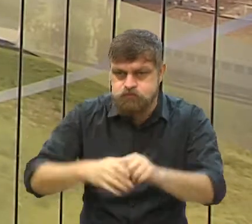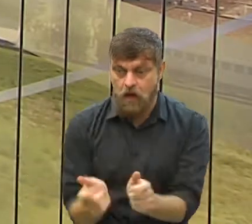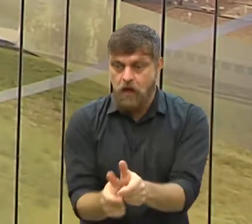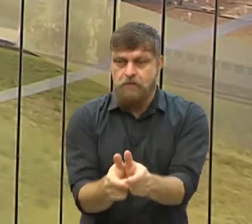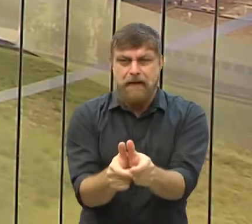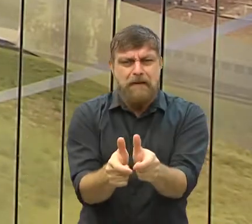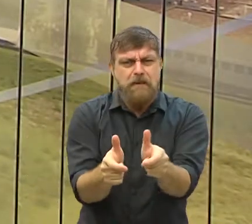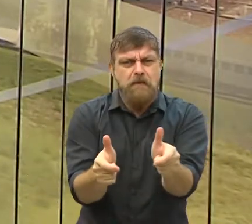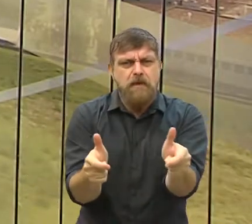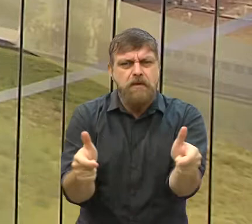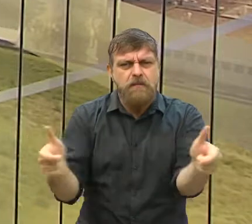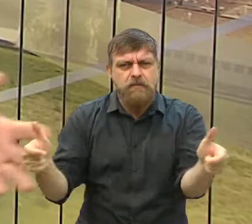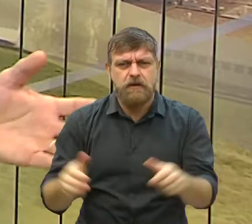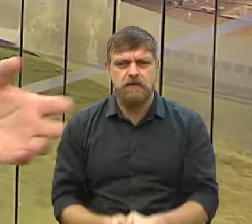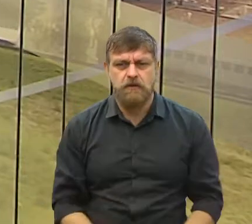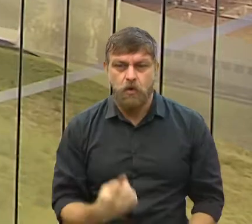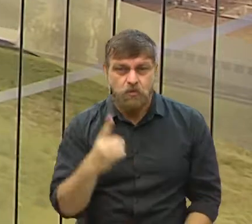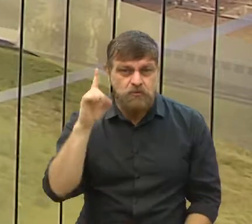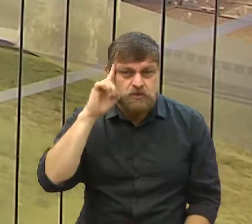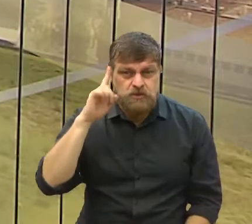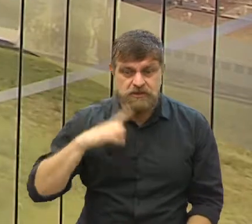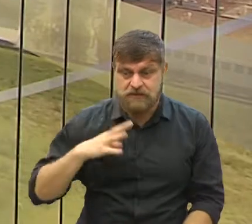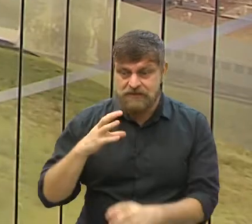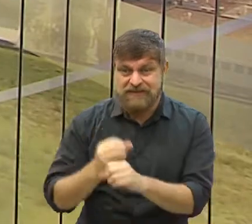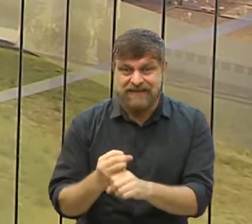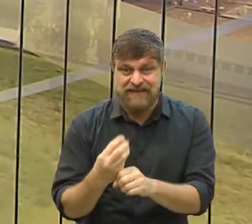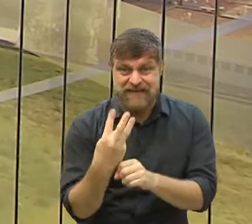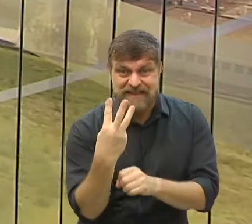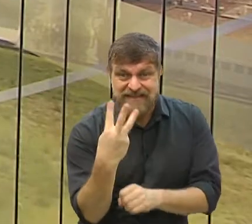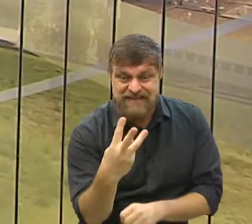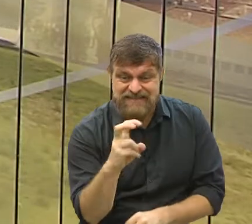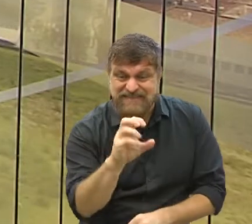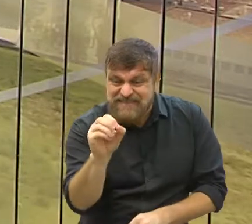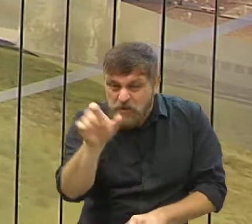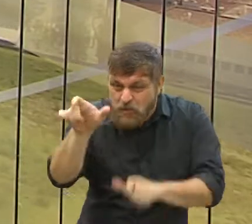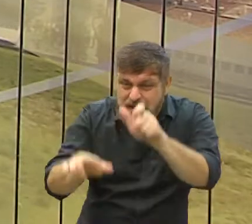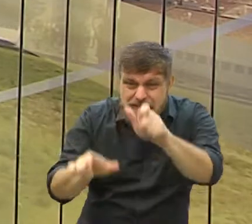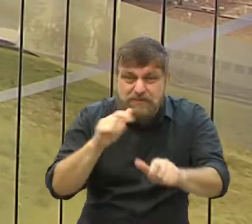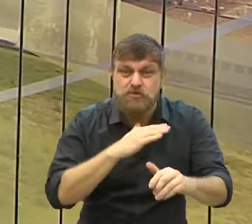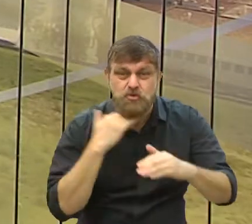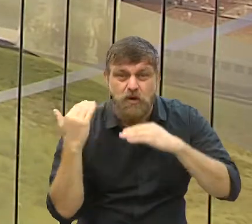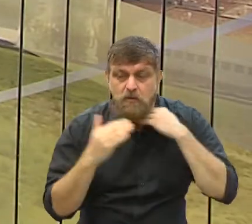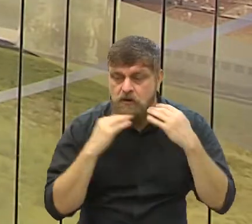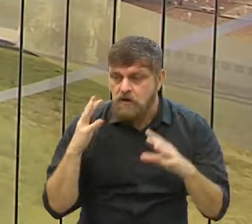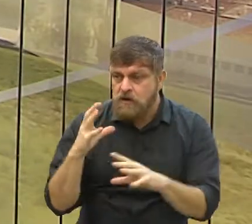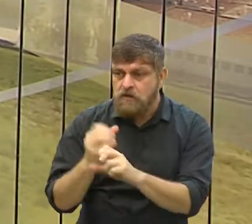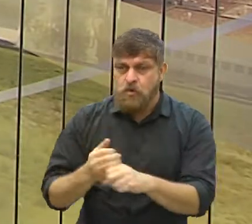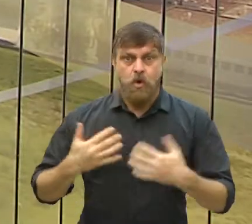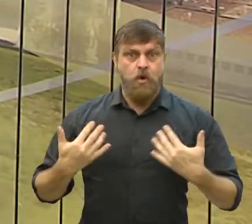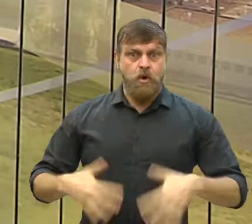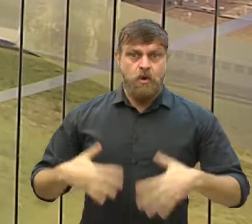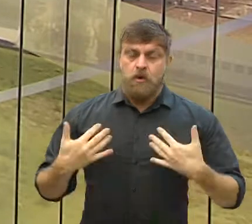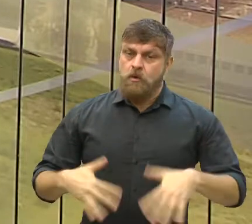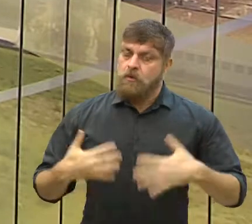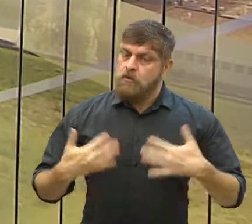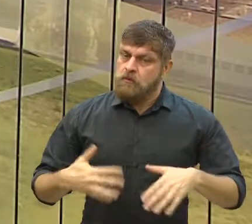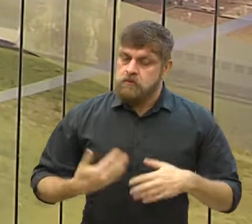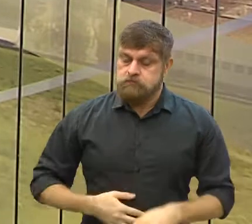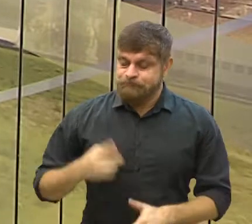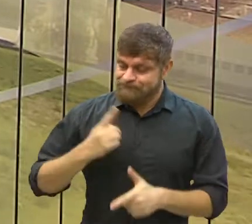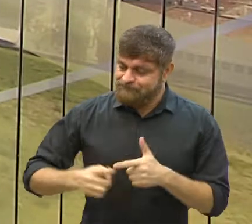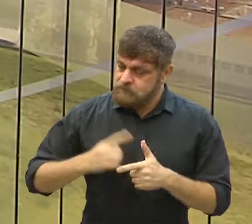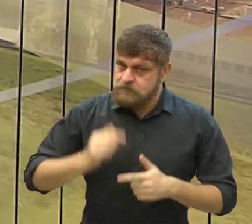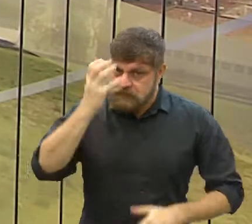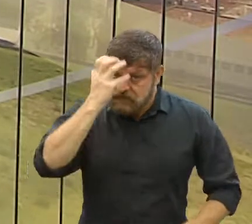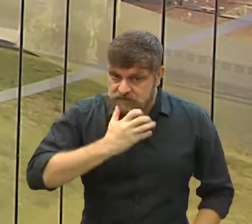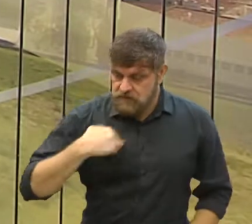coronavírus, ele aumenta. Então em 24 horas nós tivemos aí mais de 350 pessoas que morreram. Então o cenário é um cenário